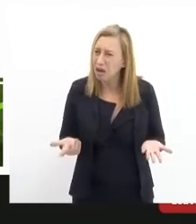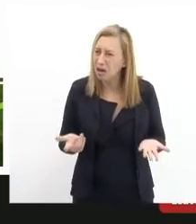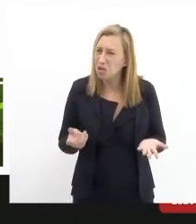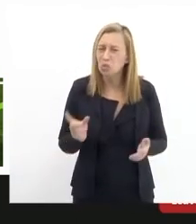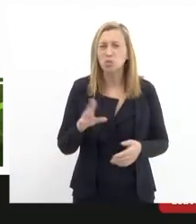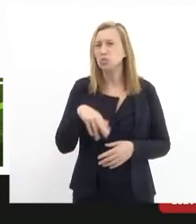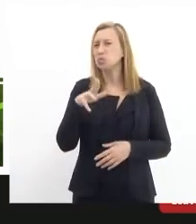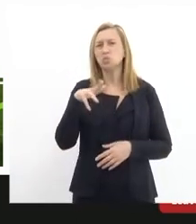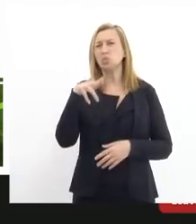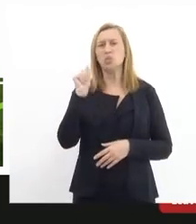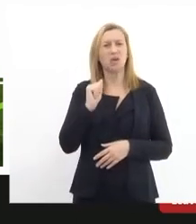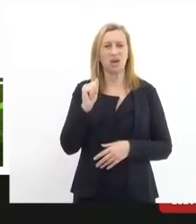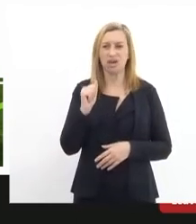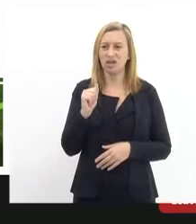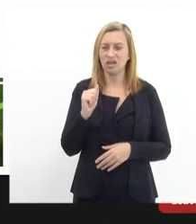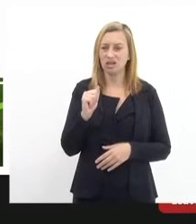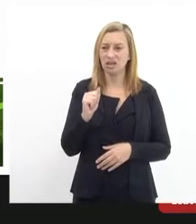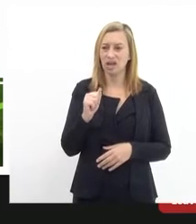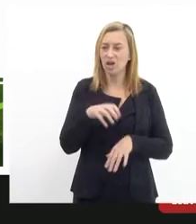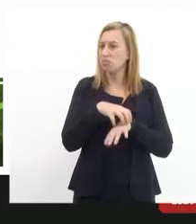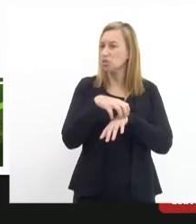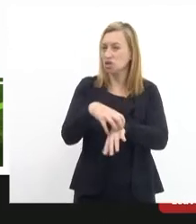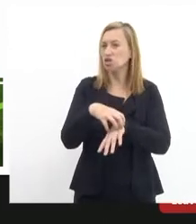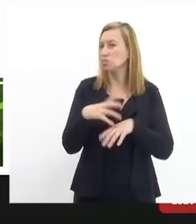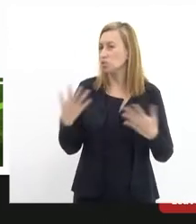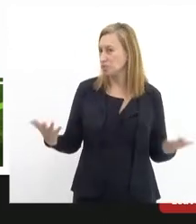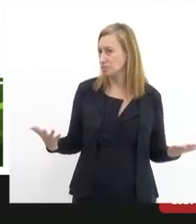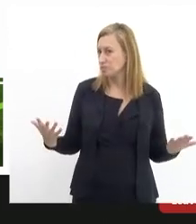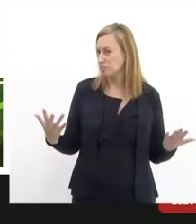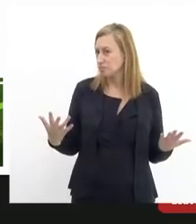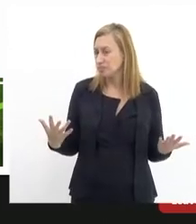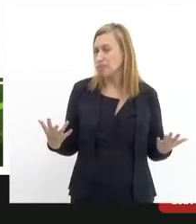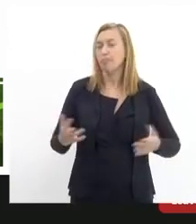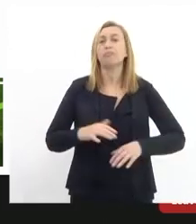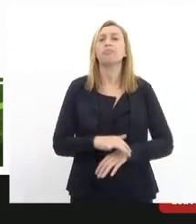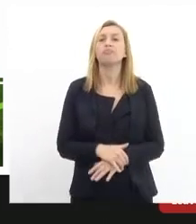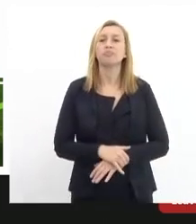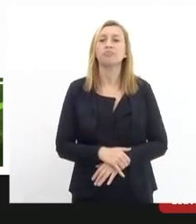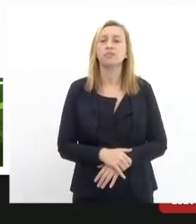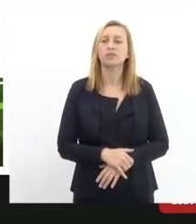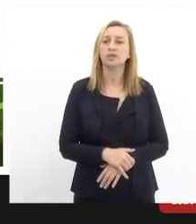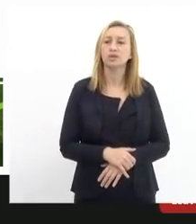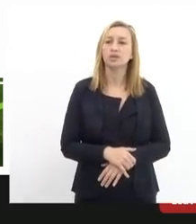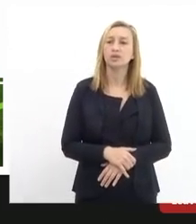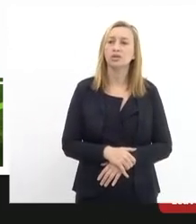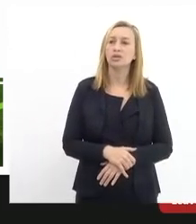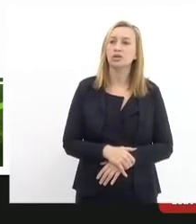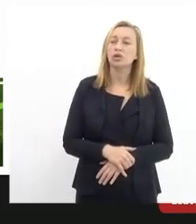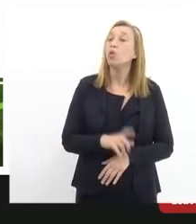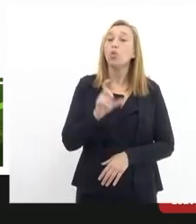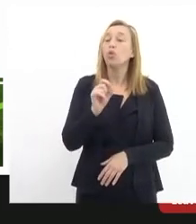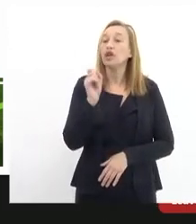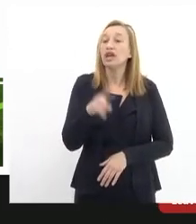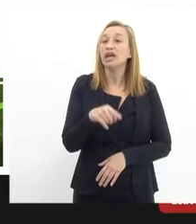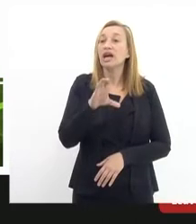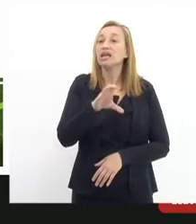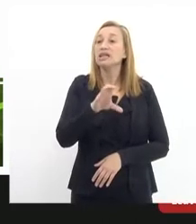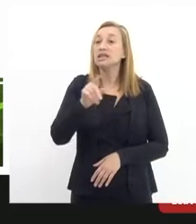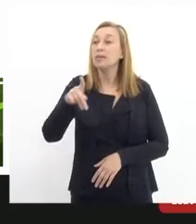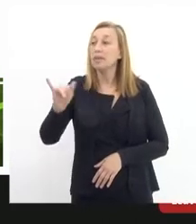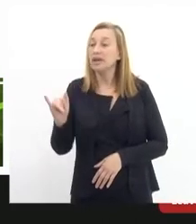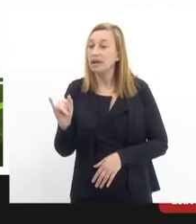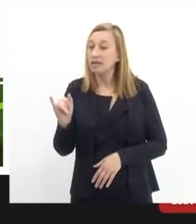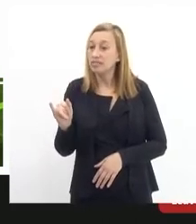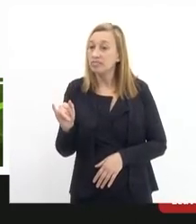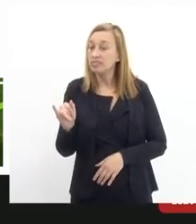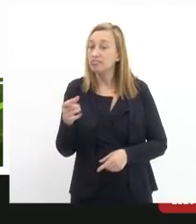é, nunca será um meio de transporte. Então, aí está colocado o que a CPI discutiu e